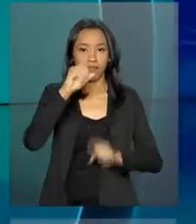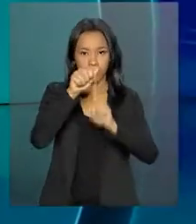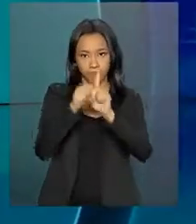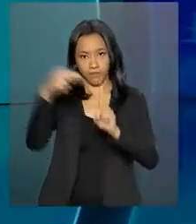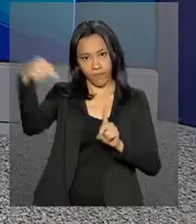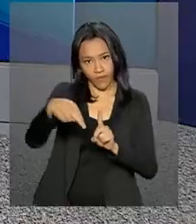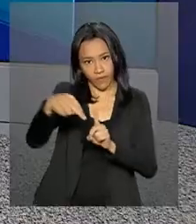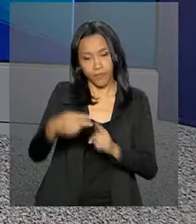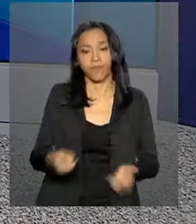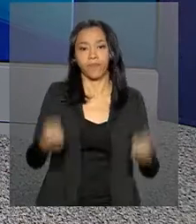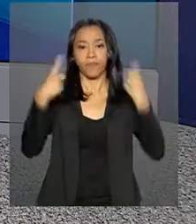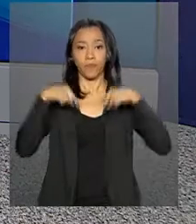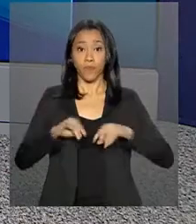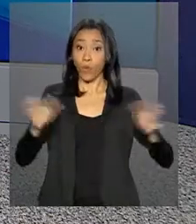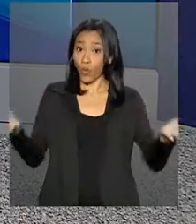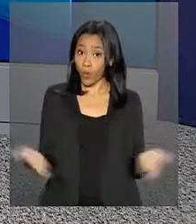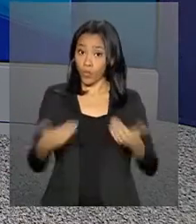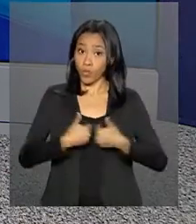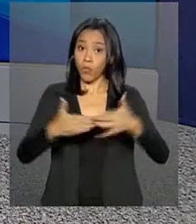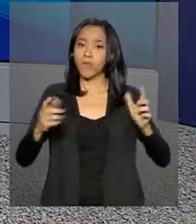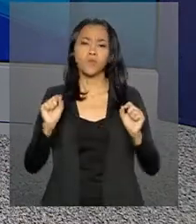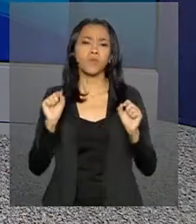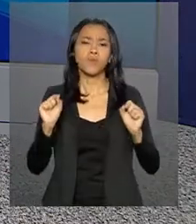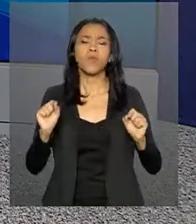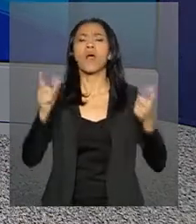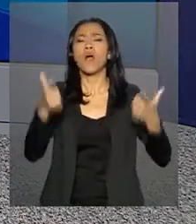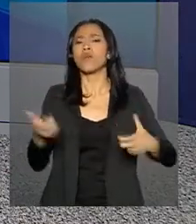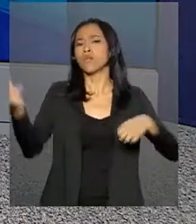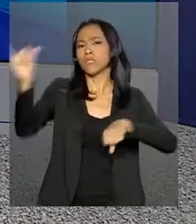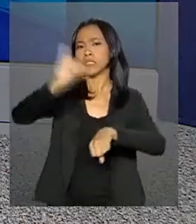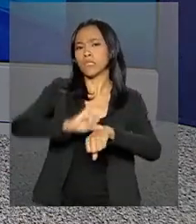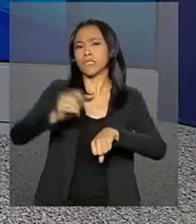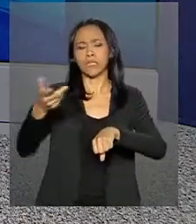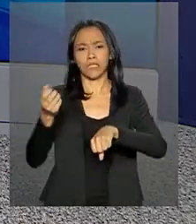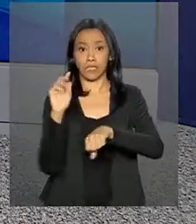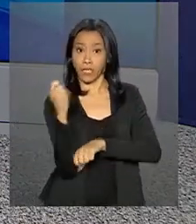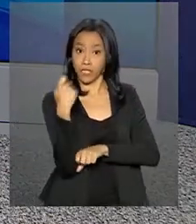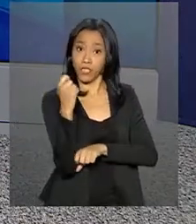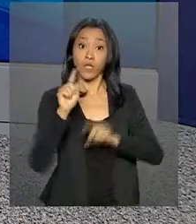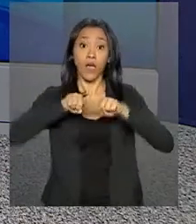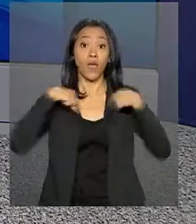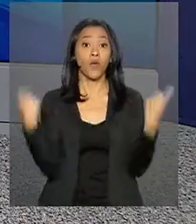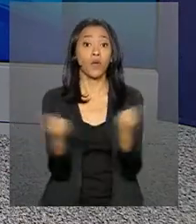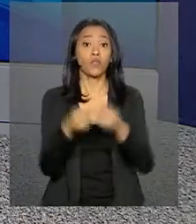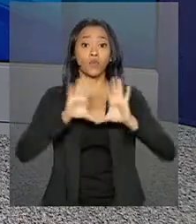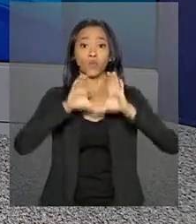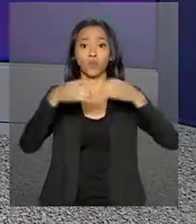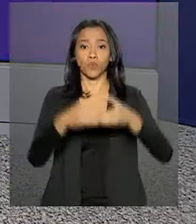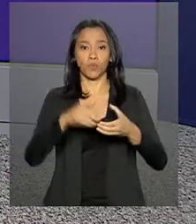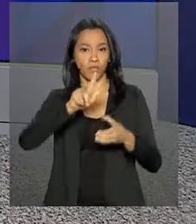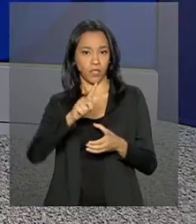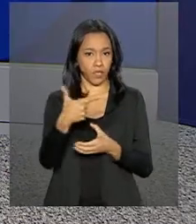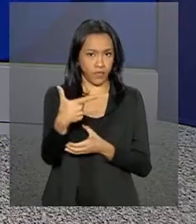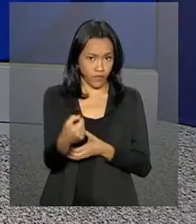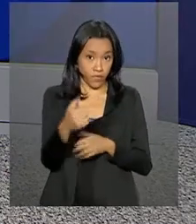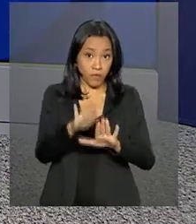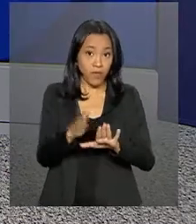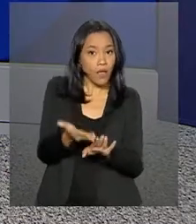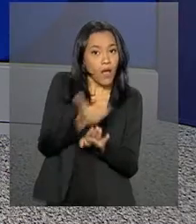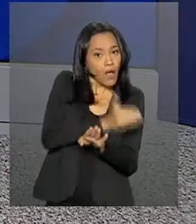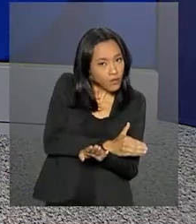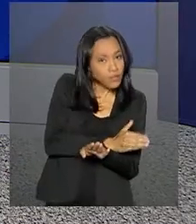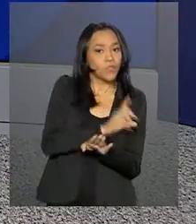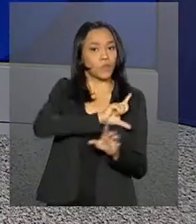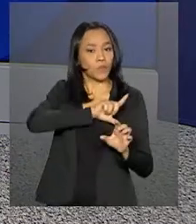novembro. Começa hoje em Buenos Aires, na Argentina, a reunião de cúpula dos líderes do G20. Mas antes do encontro,